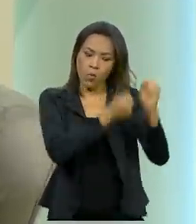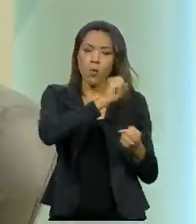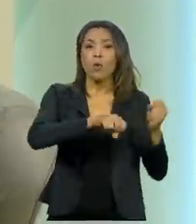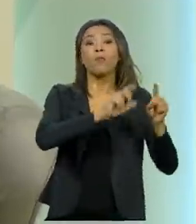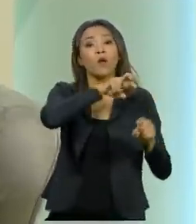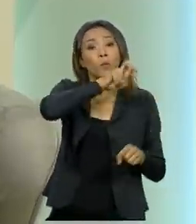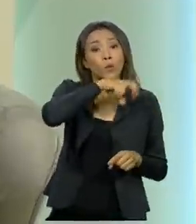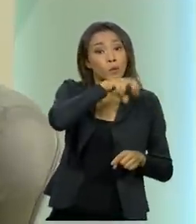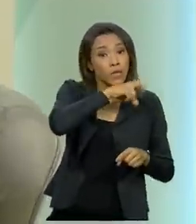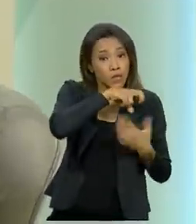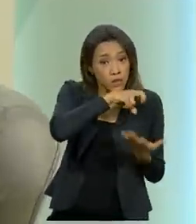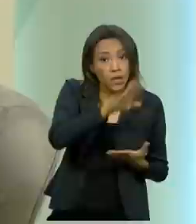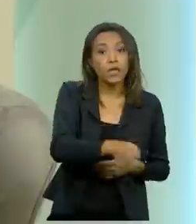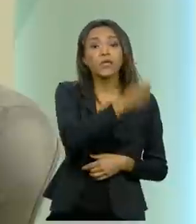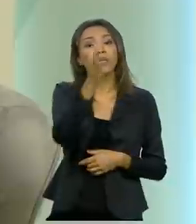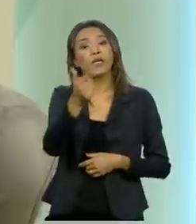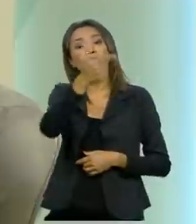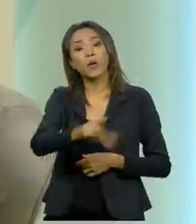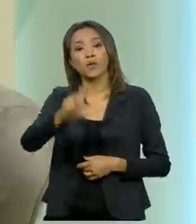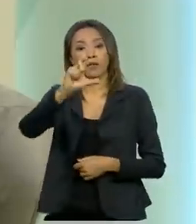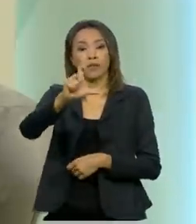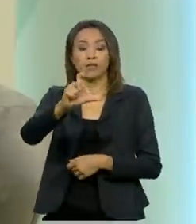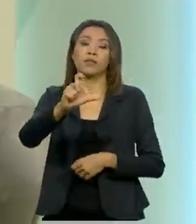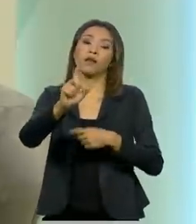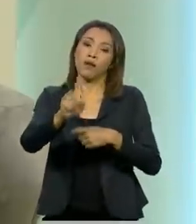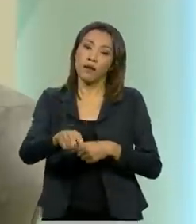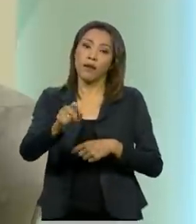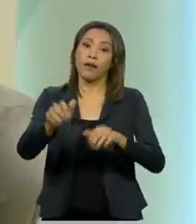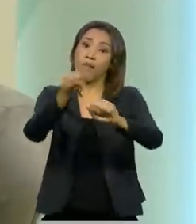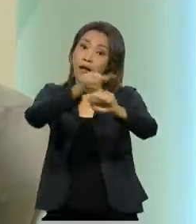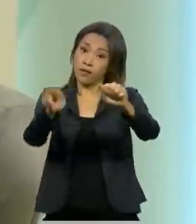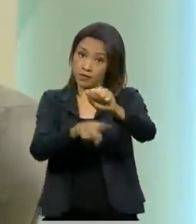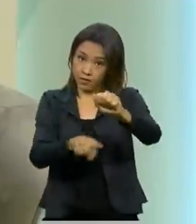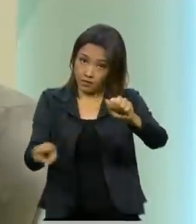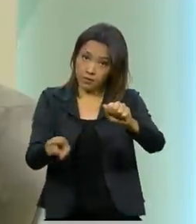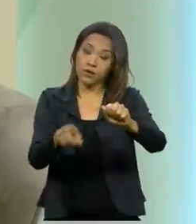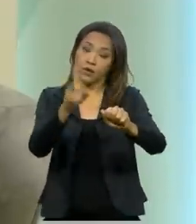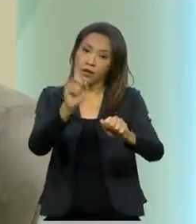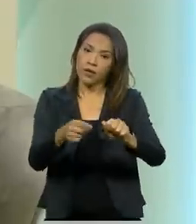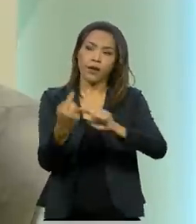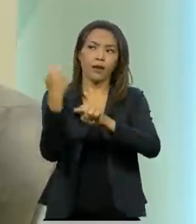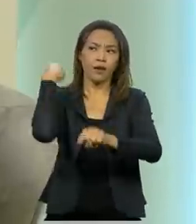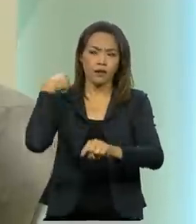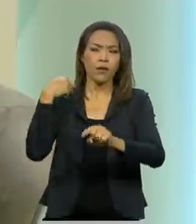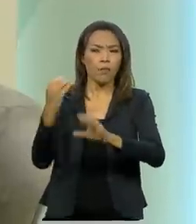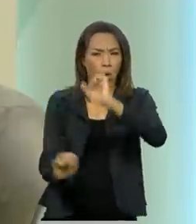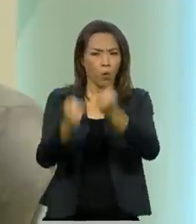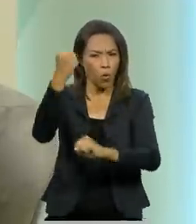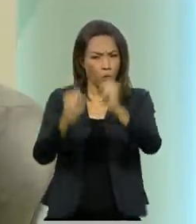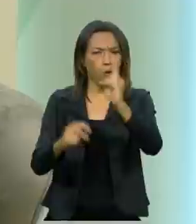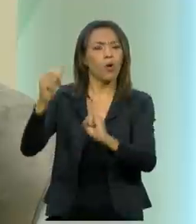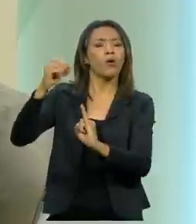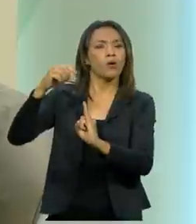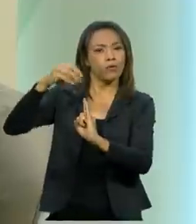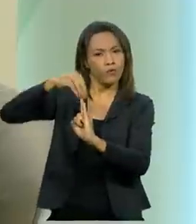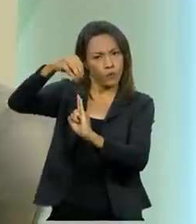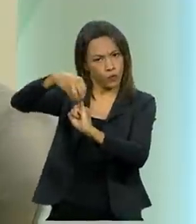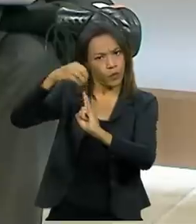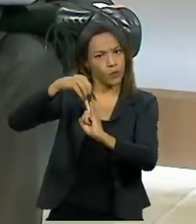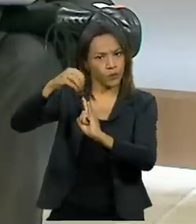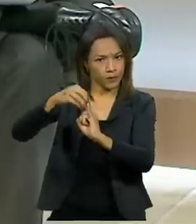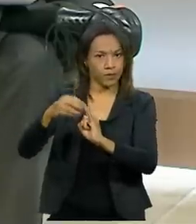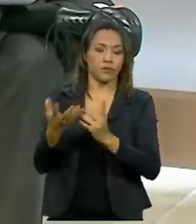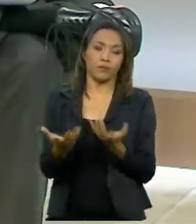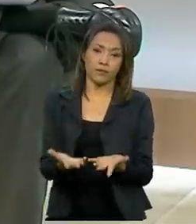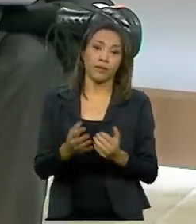originário da China, e a vacina AstraZeneca, produzida na Fiocruz, naquele momento também com o IFA originário da